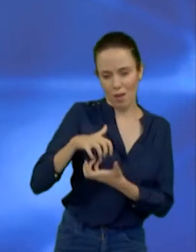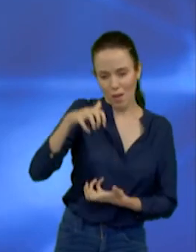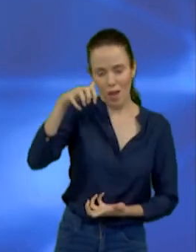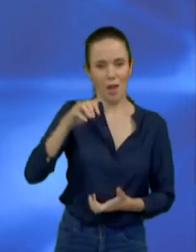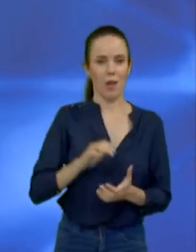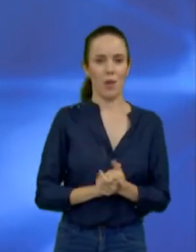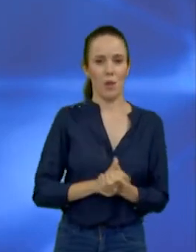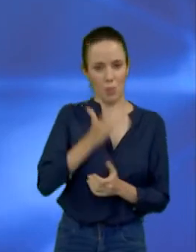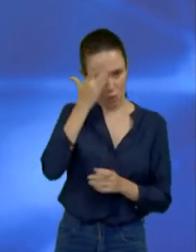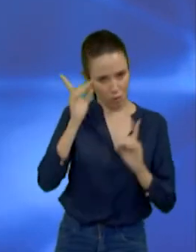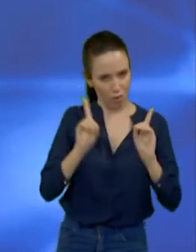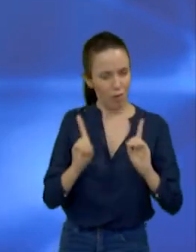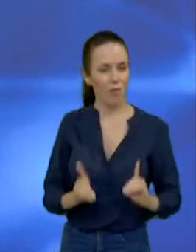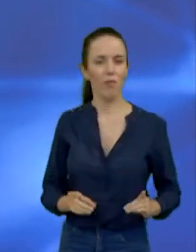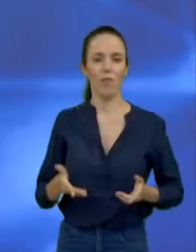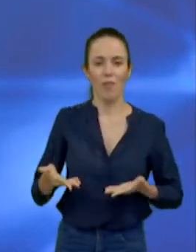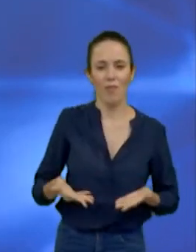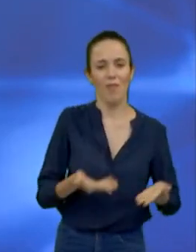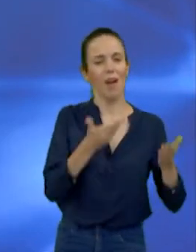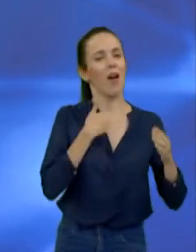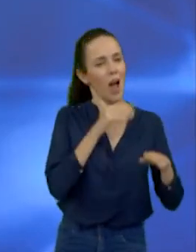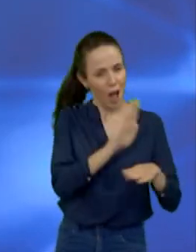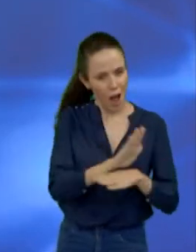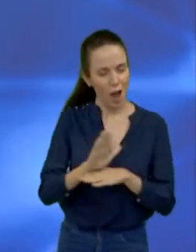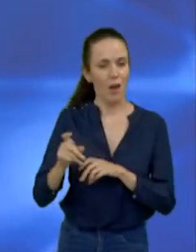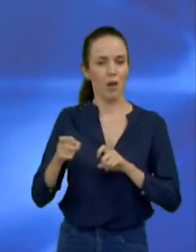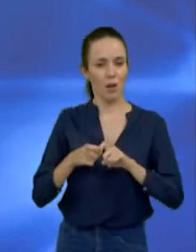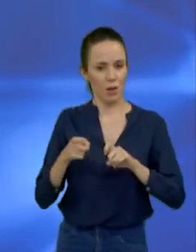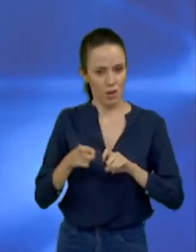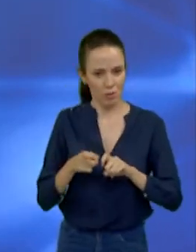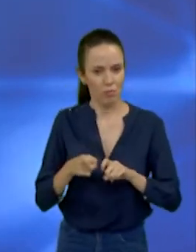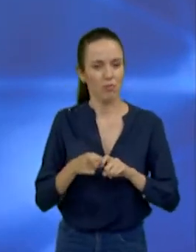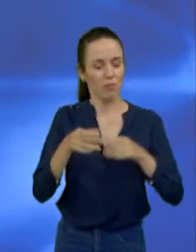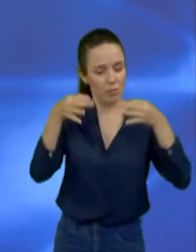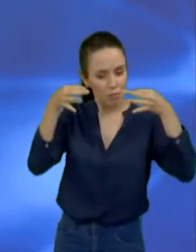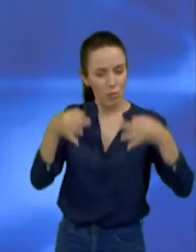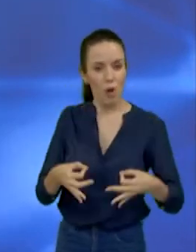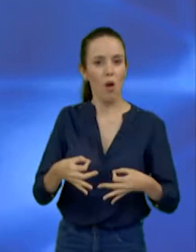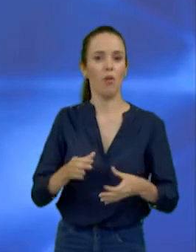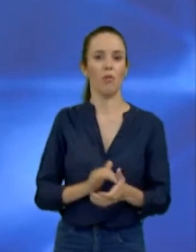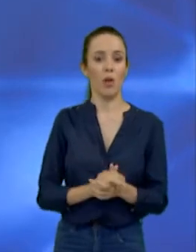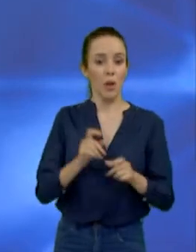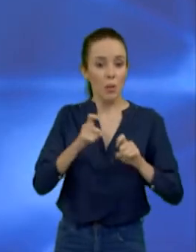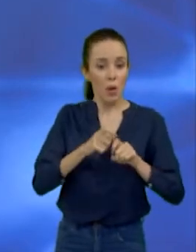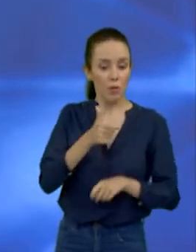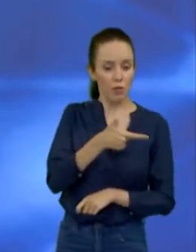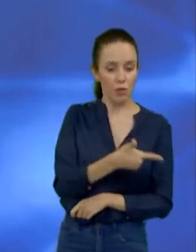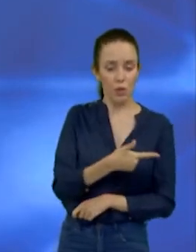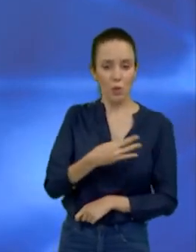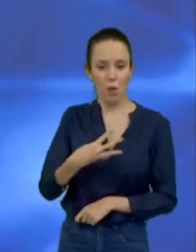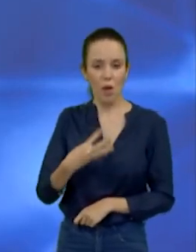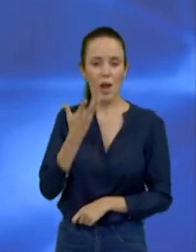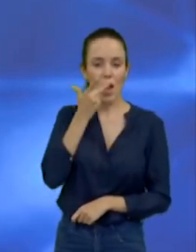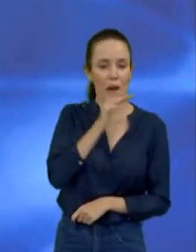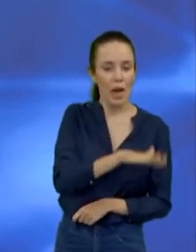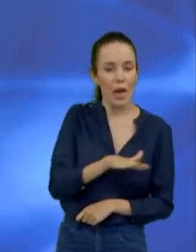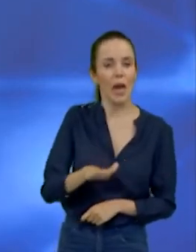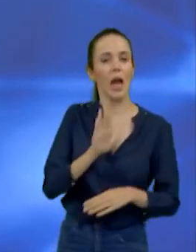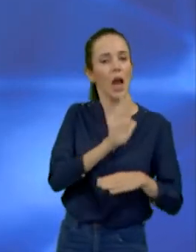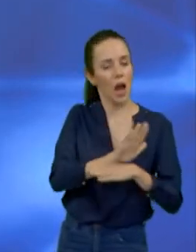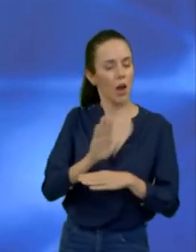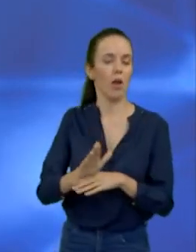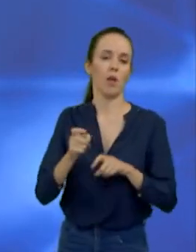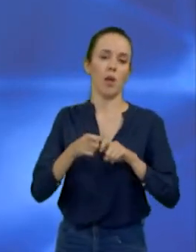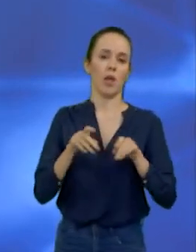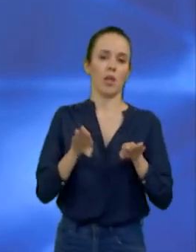do deficiente e a construção de um PAP, ponto atendimento, 24 horas, para crianças ali. Então, pode ter